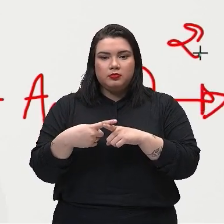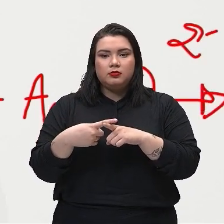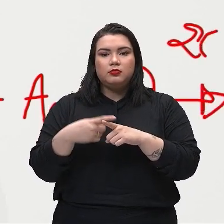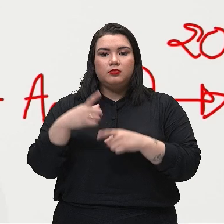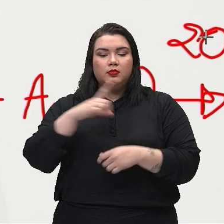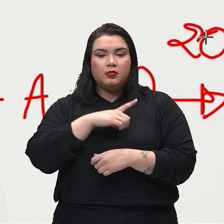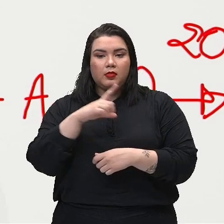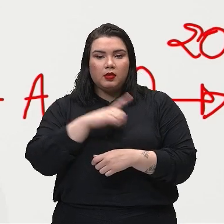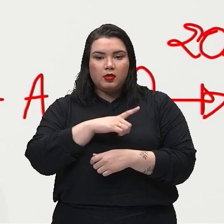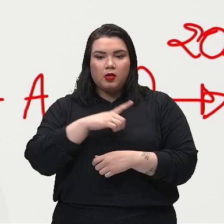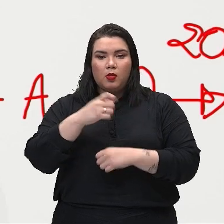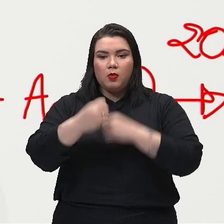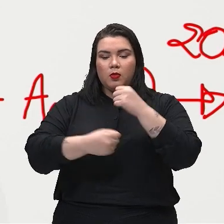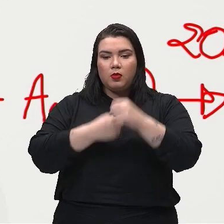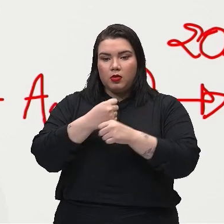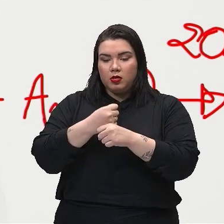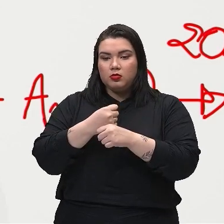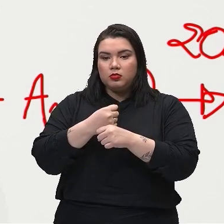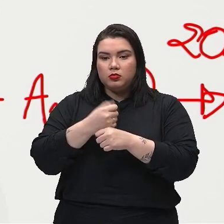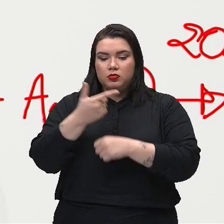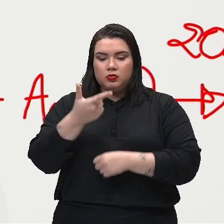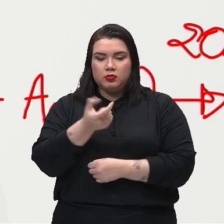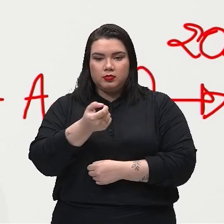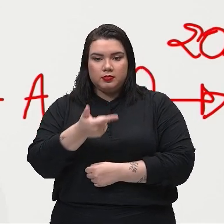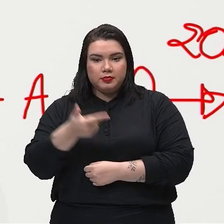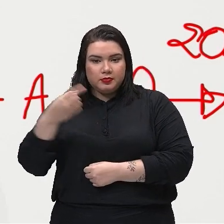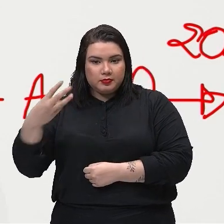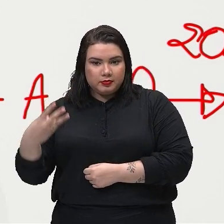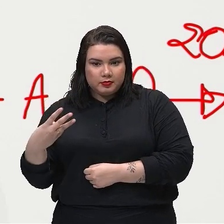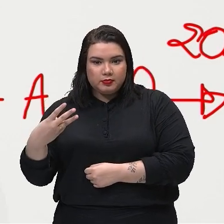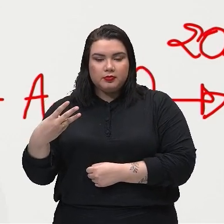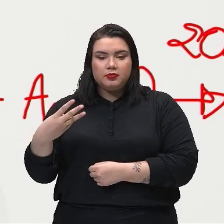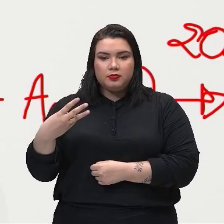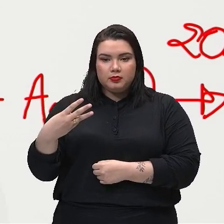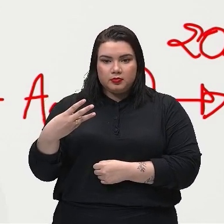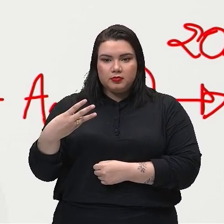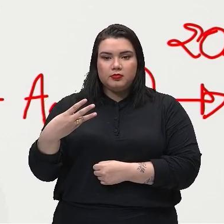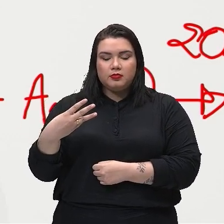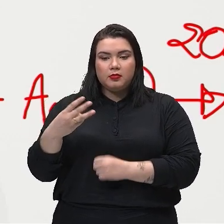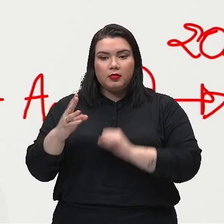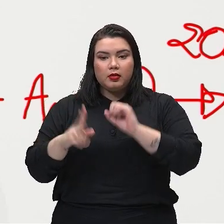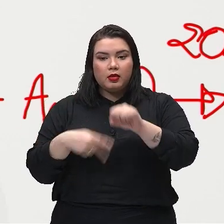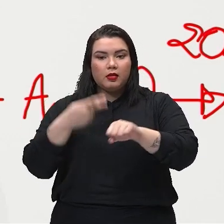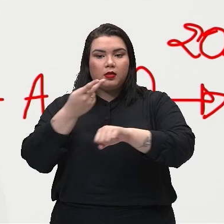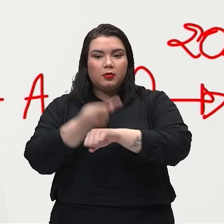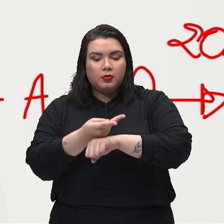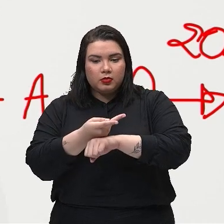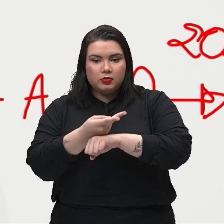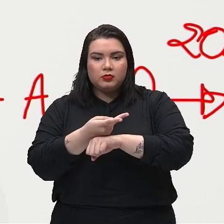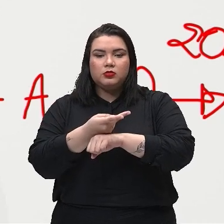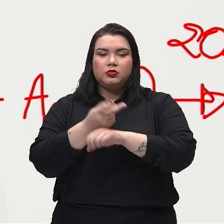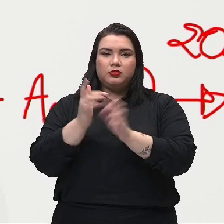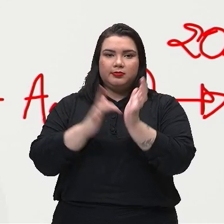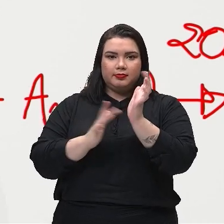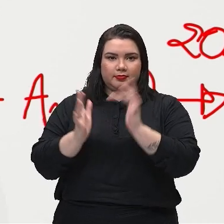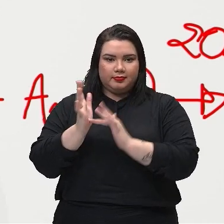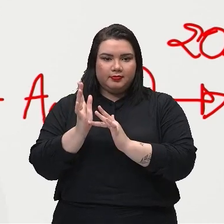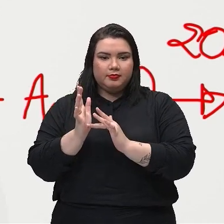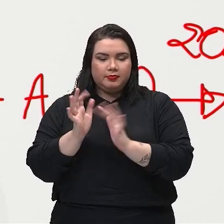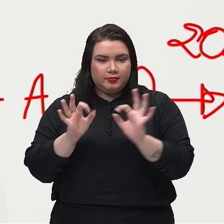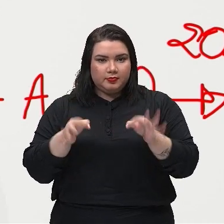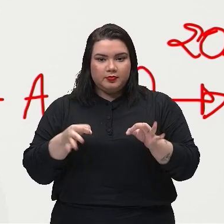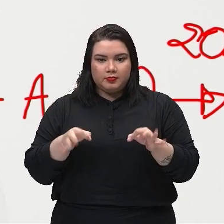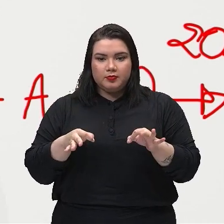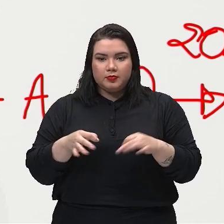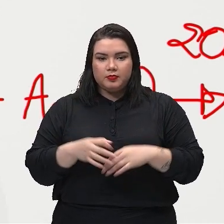já estamos no ano 2023 depois de Cristo, tá?